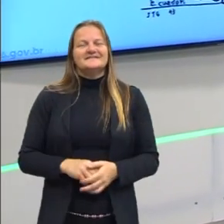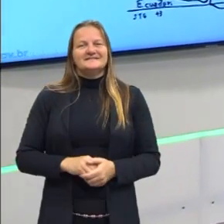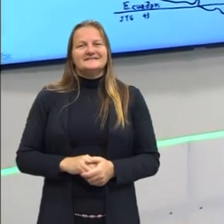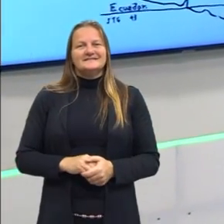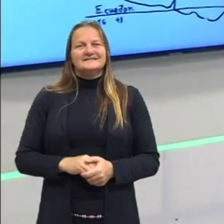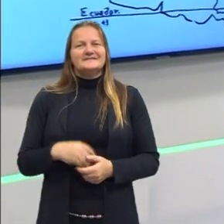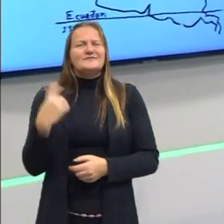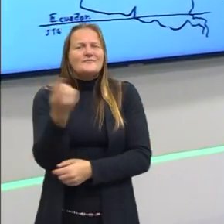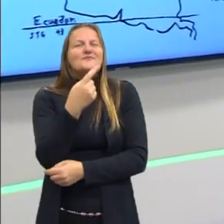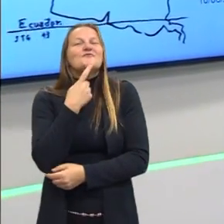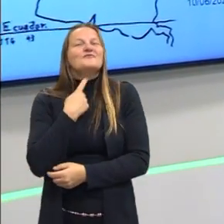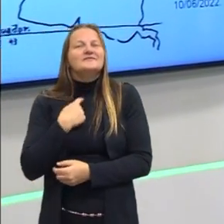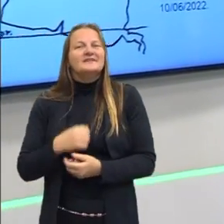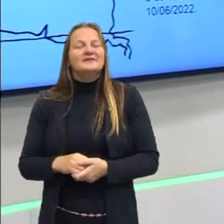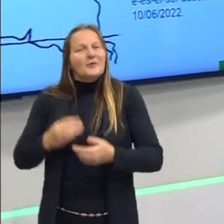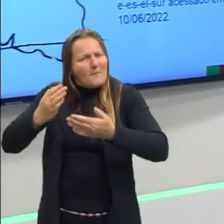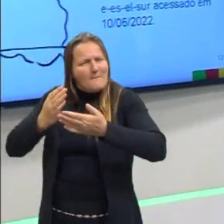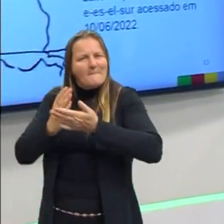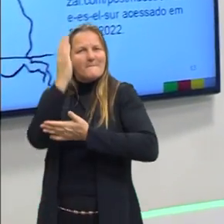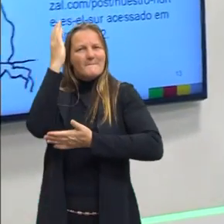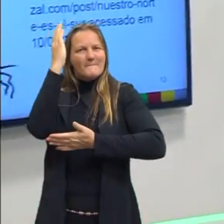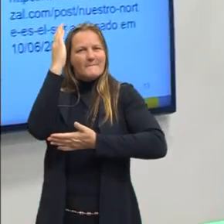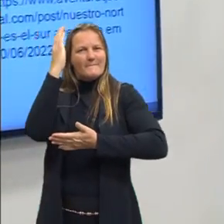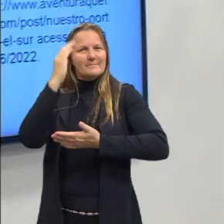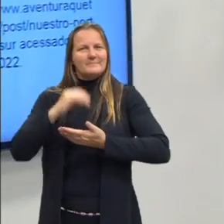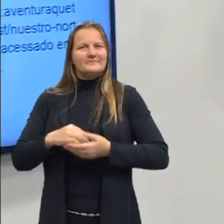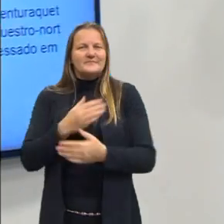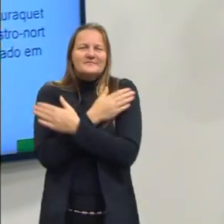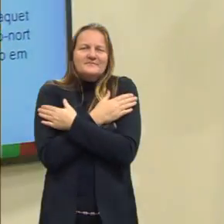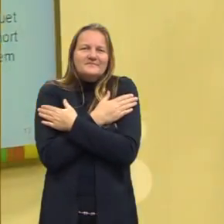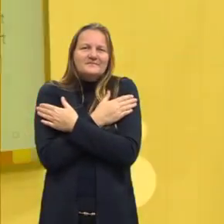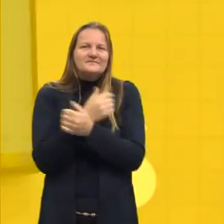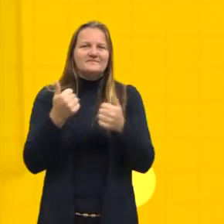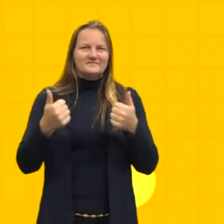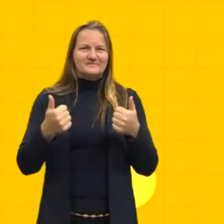tenham gostado e partiu passar. Um abraço.